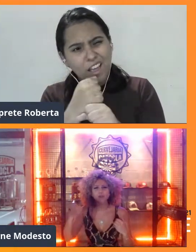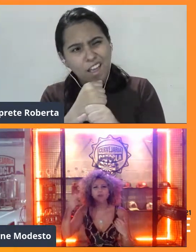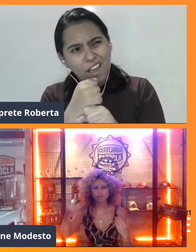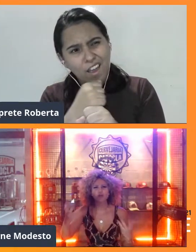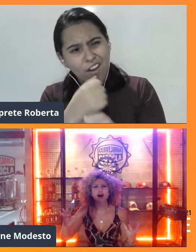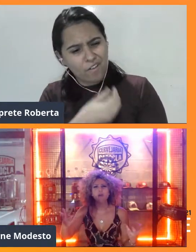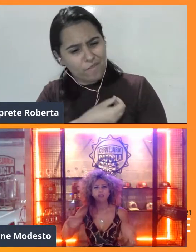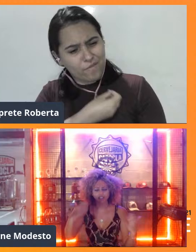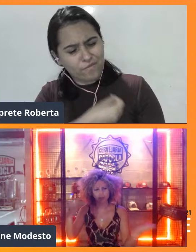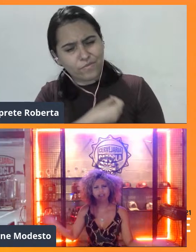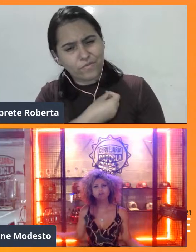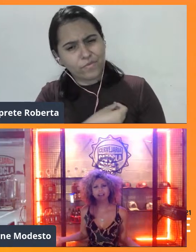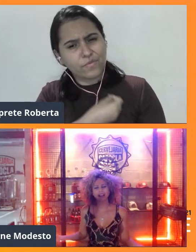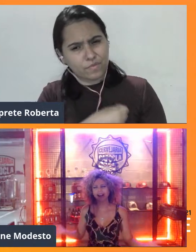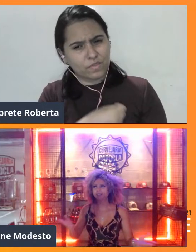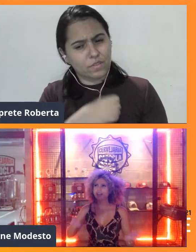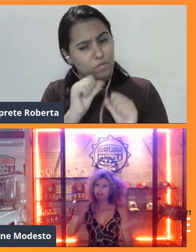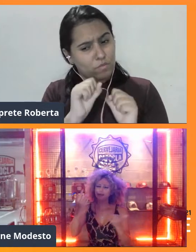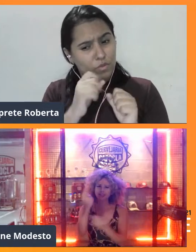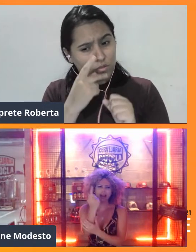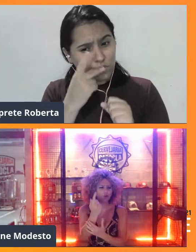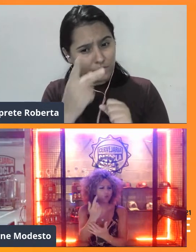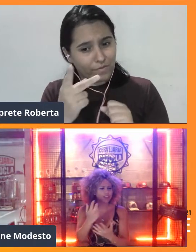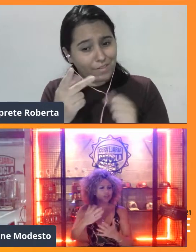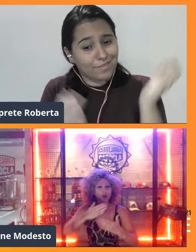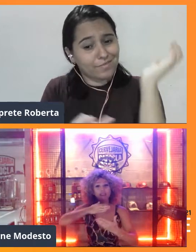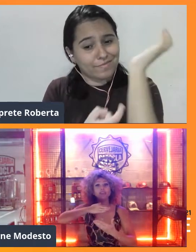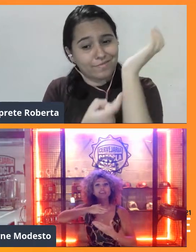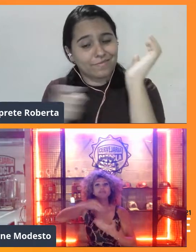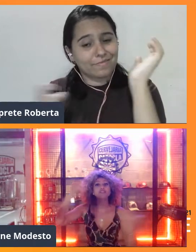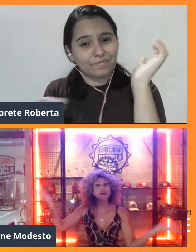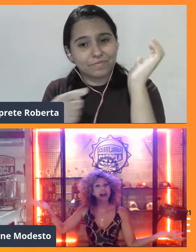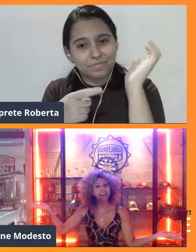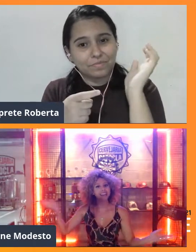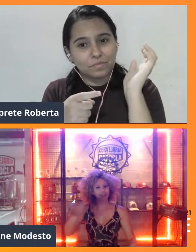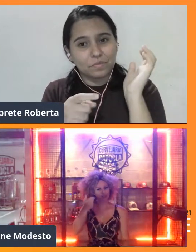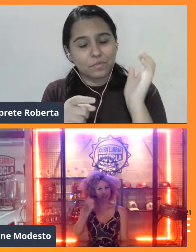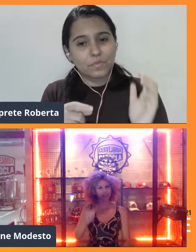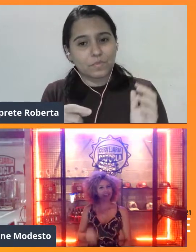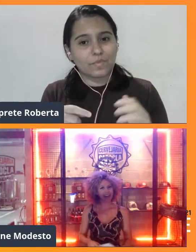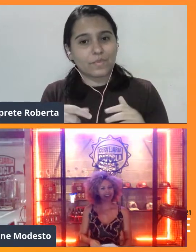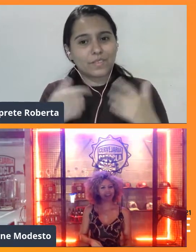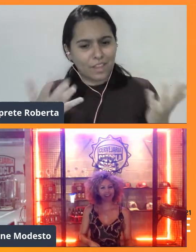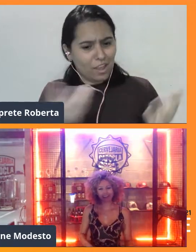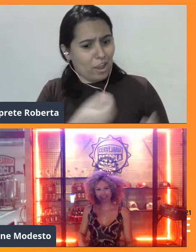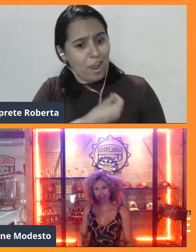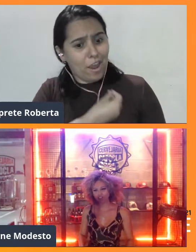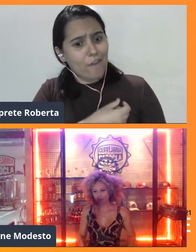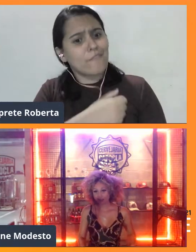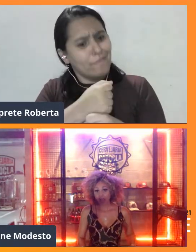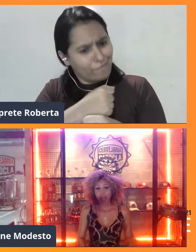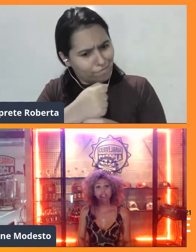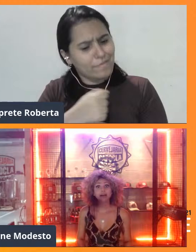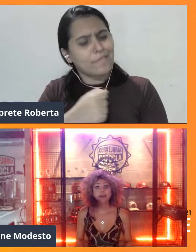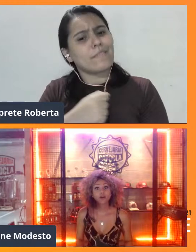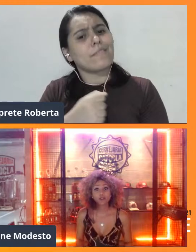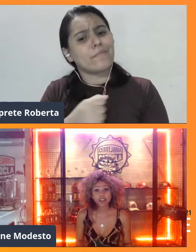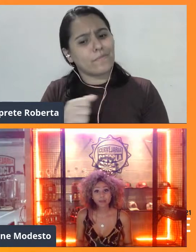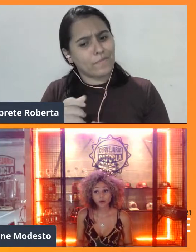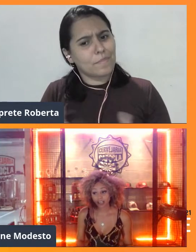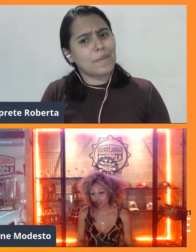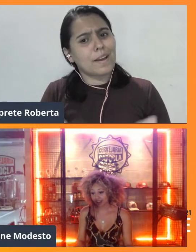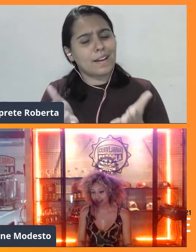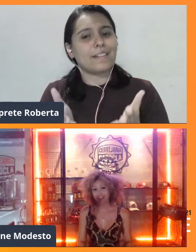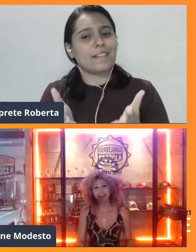dizer isso pro pessoal, pra gente imitar os lagartos, né? Ficar com uma só que aí você vive mais a longevidade, é interessante. E